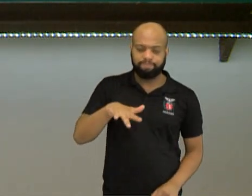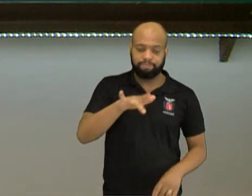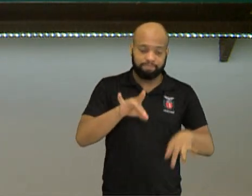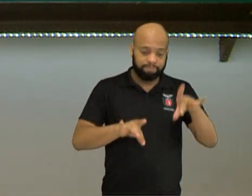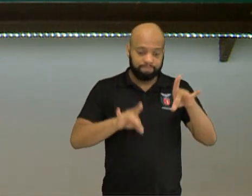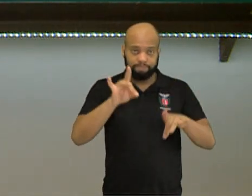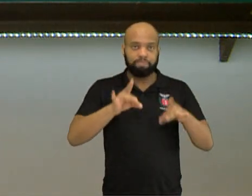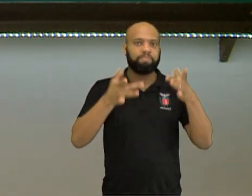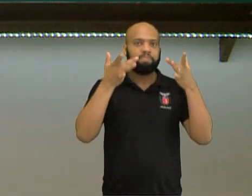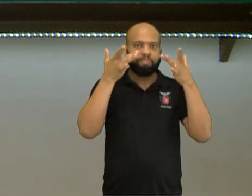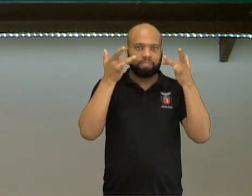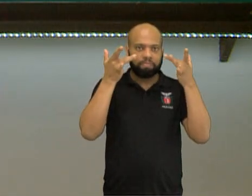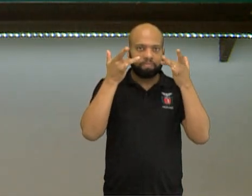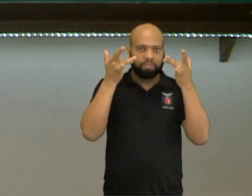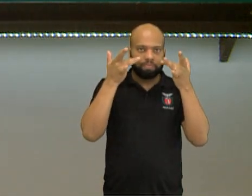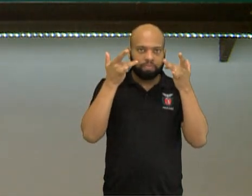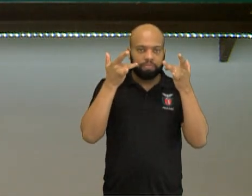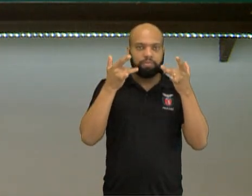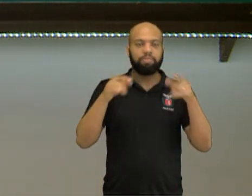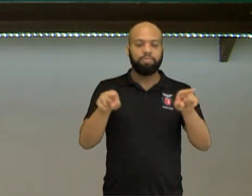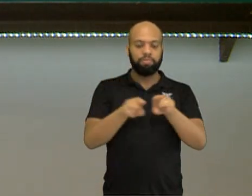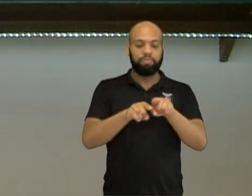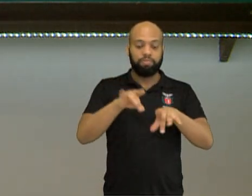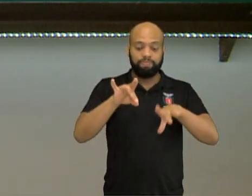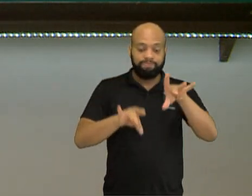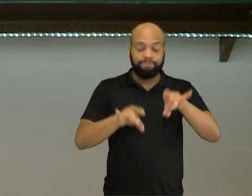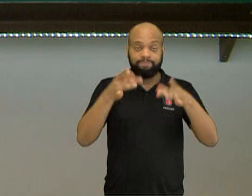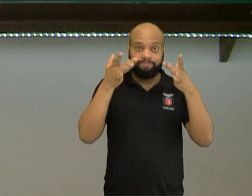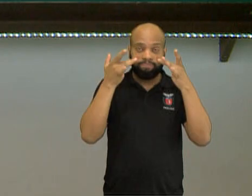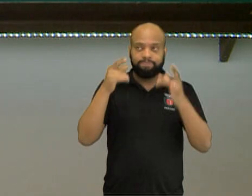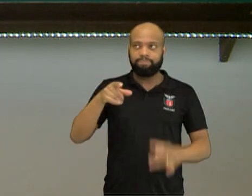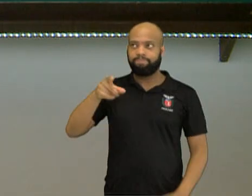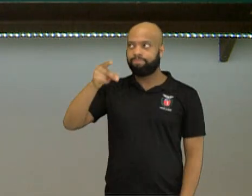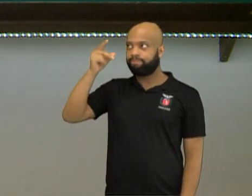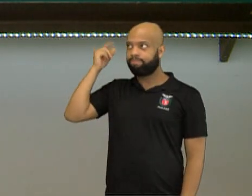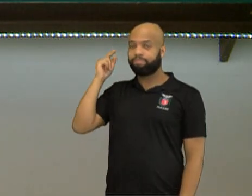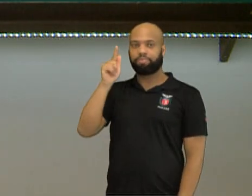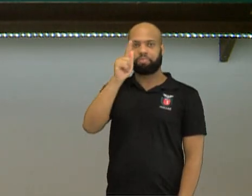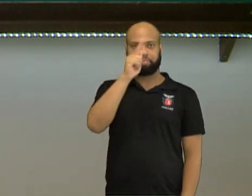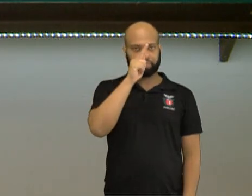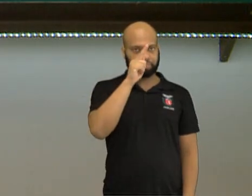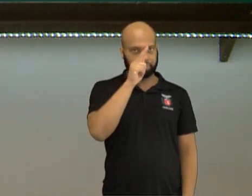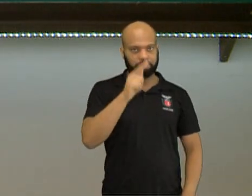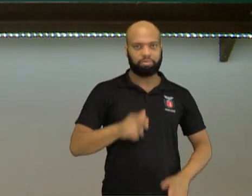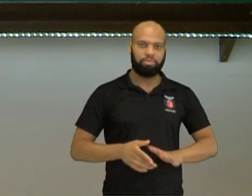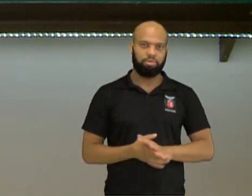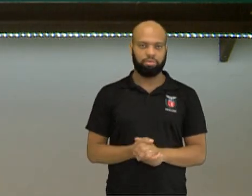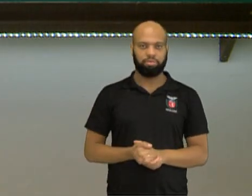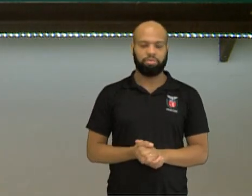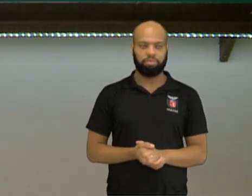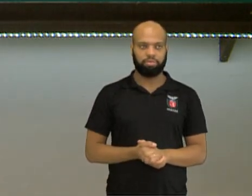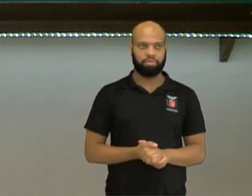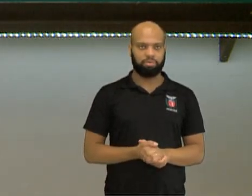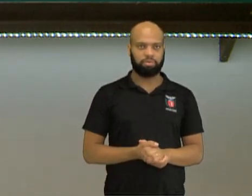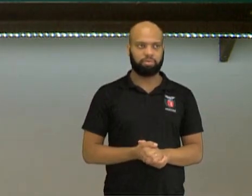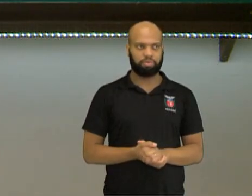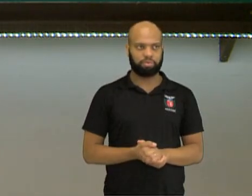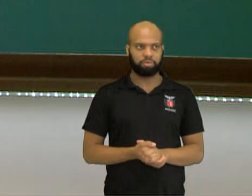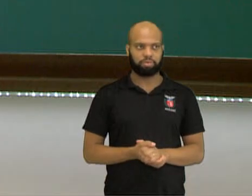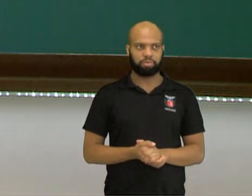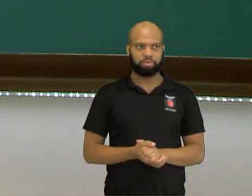cênicos do teatro, o teatro na antiguidade clássica. Bom,